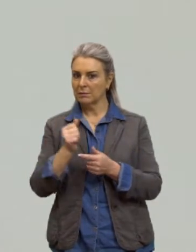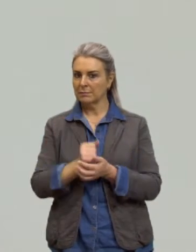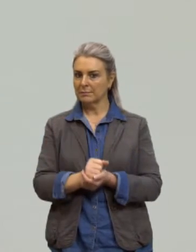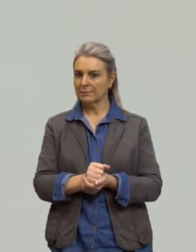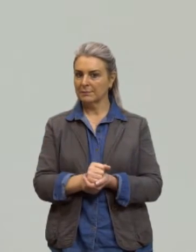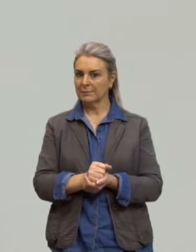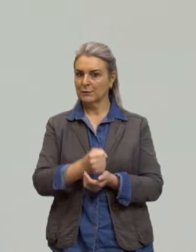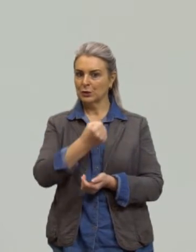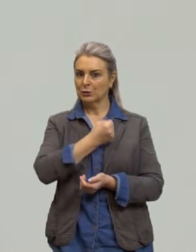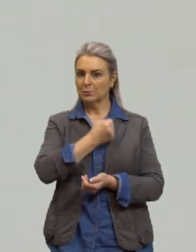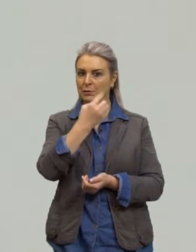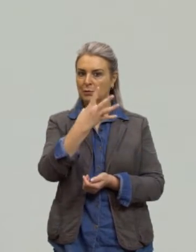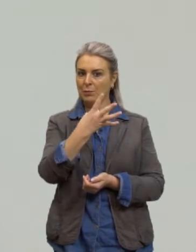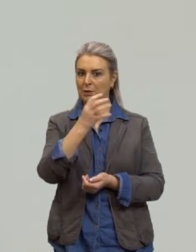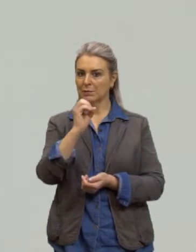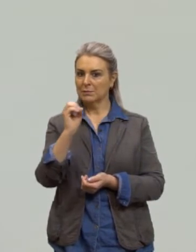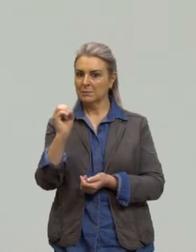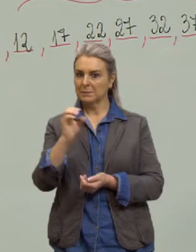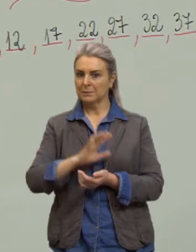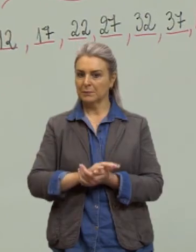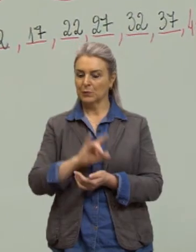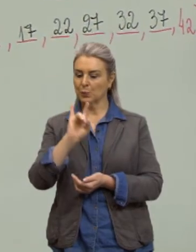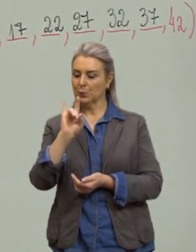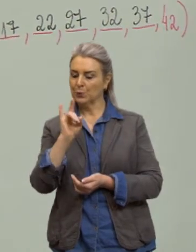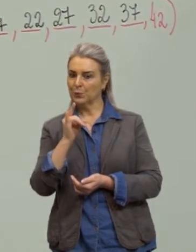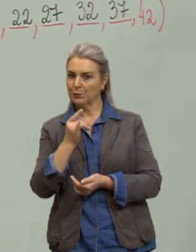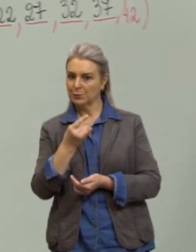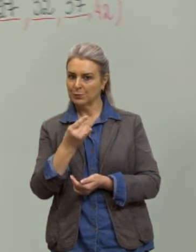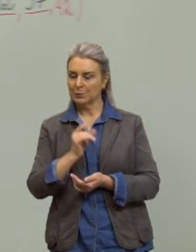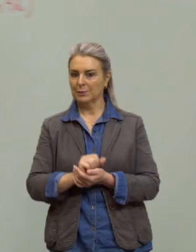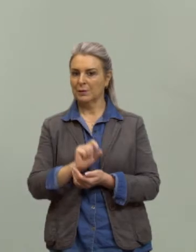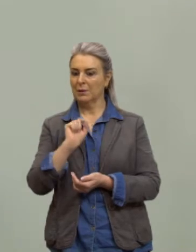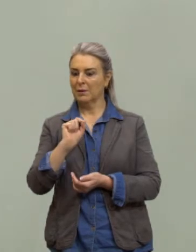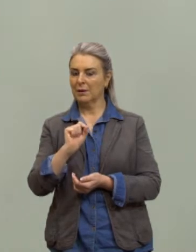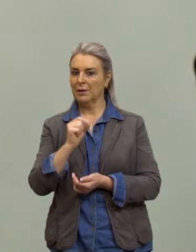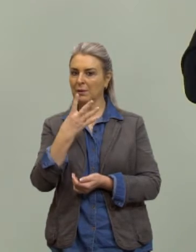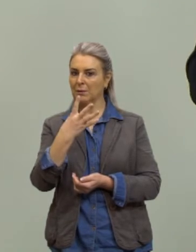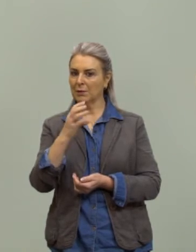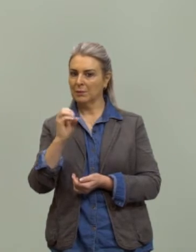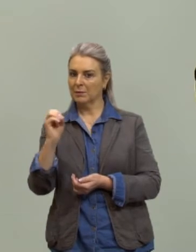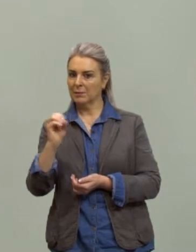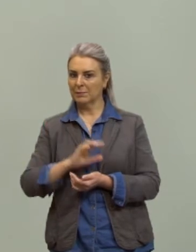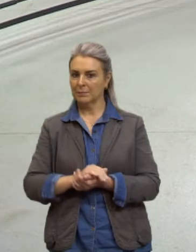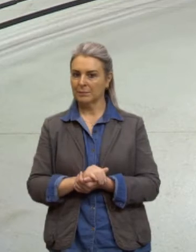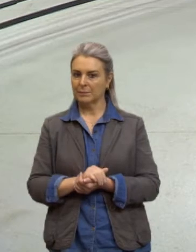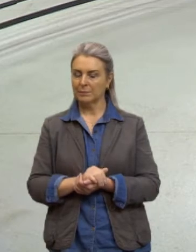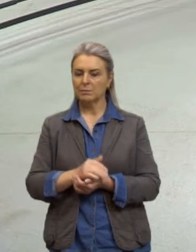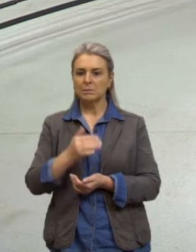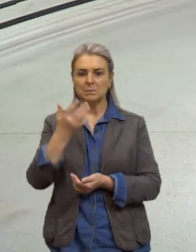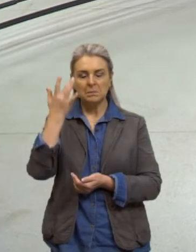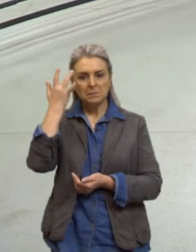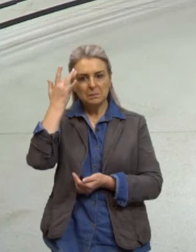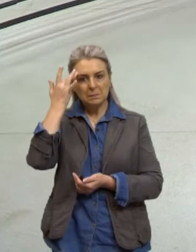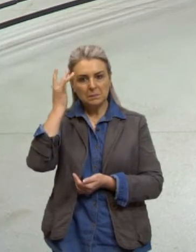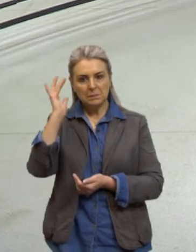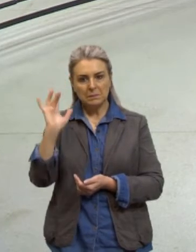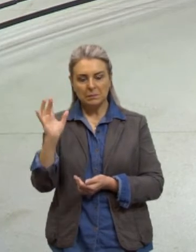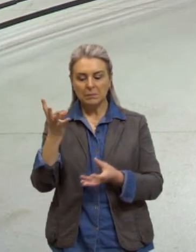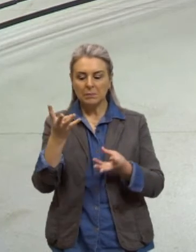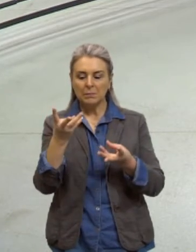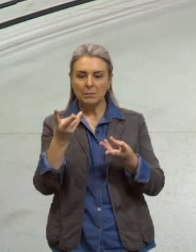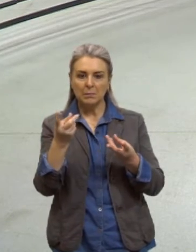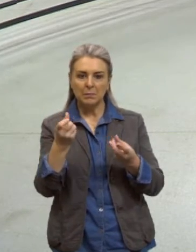então esse é o nosso último termo o que que nós não sabemos nós não sabemos é quantos